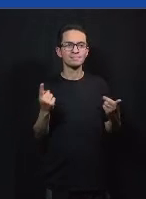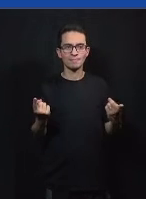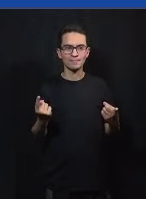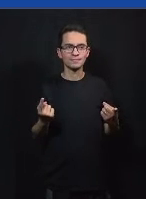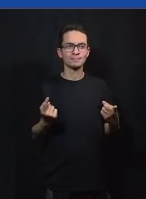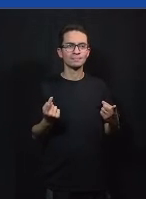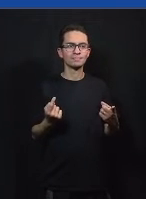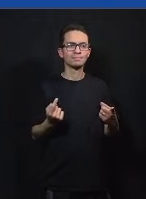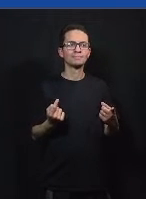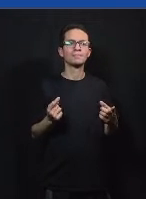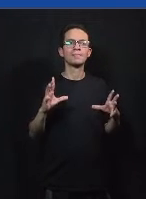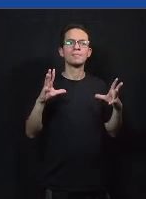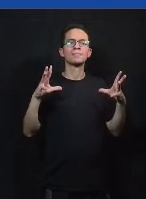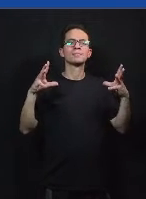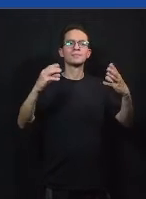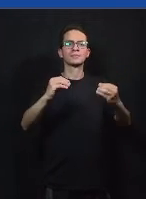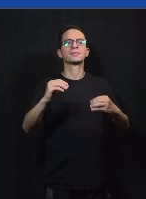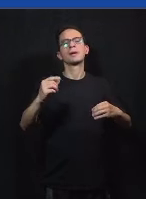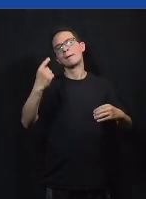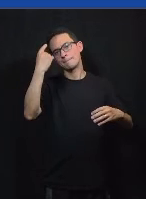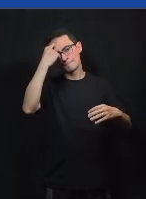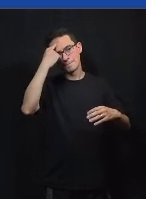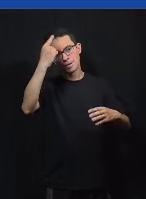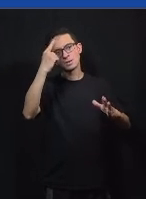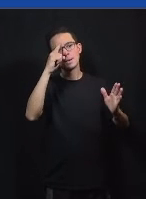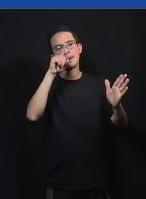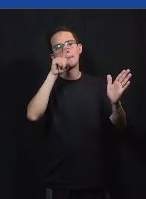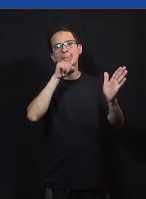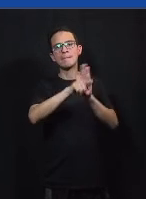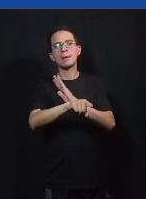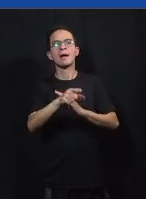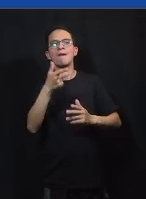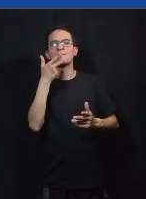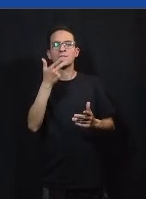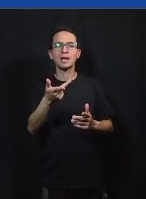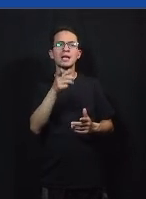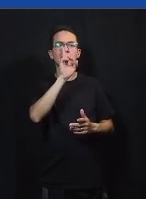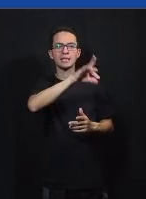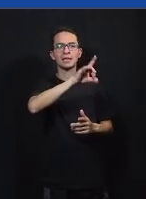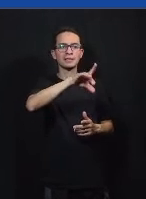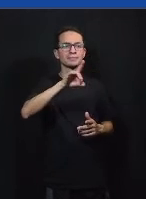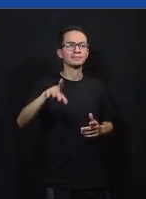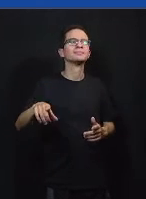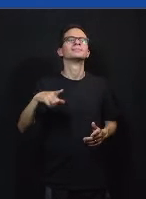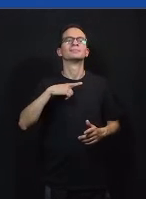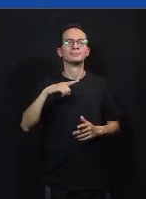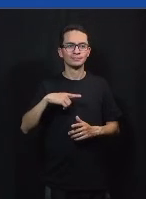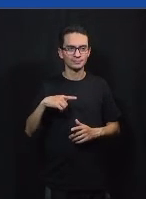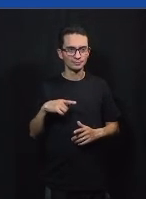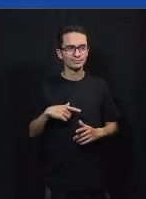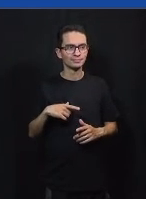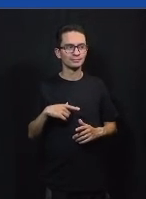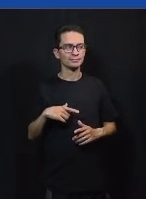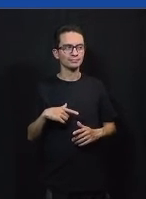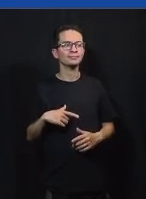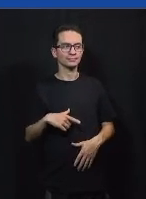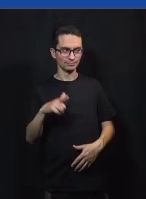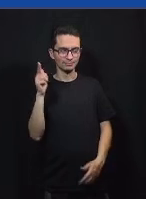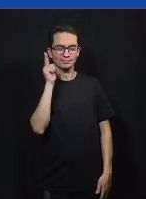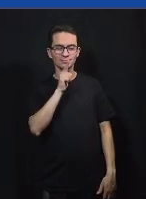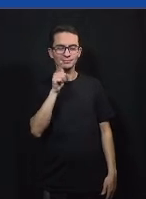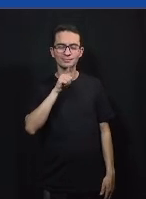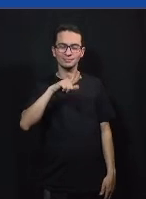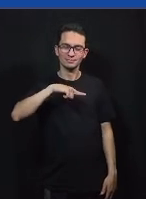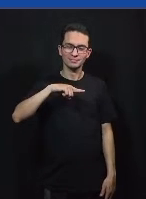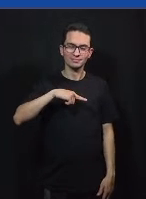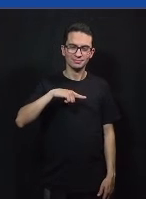se você está o tempo todo só pensando como é que eu vou refutar isso ou o é que eu vou falar na próxima vez você não está tirando tanto do ponto de vista